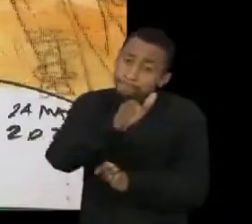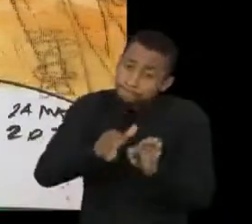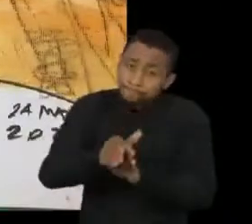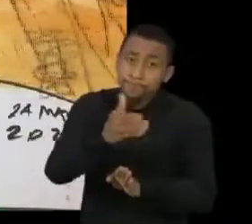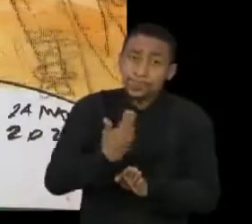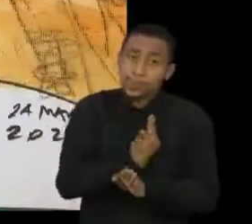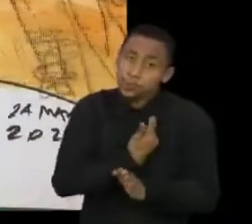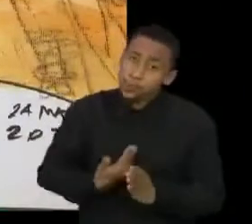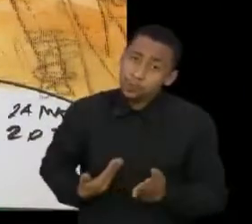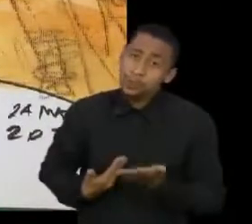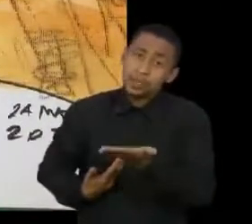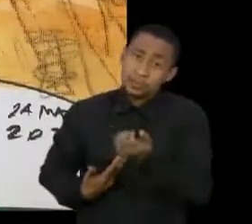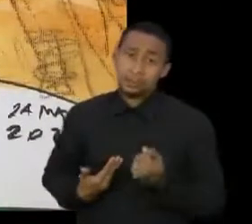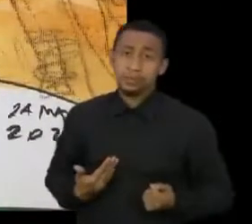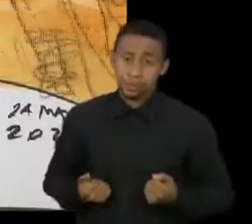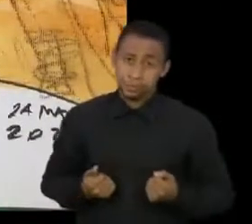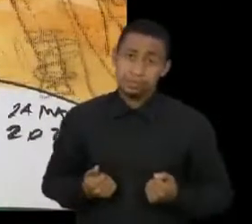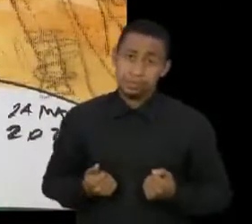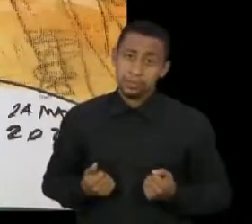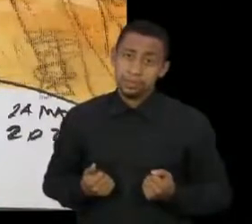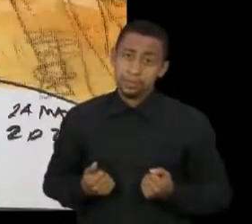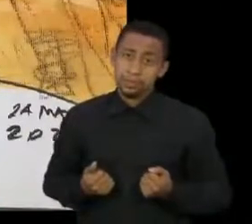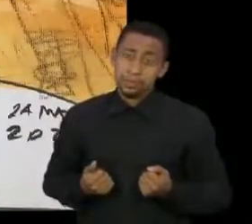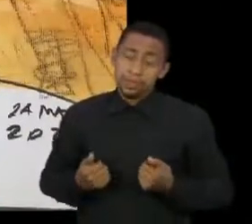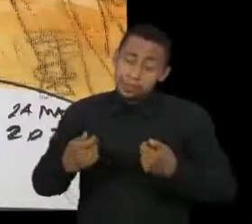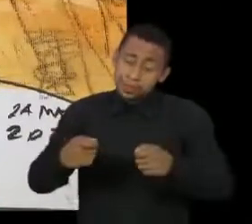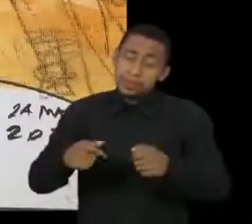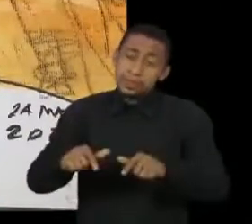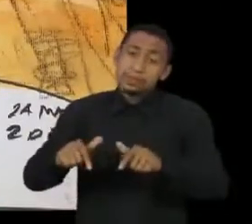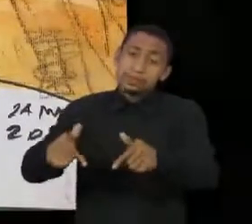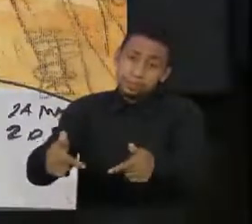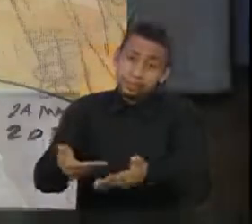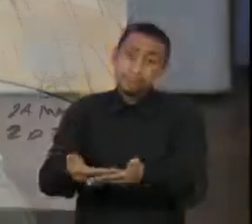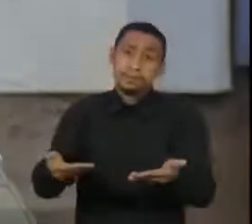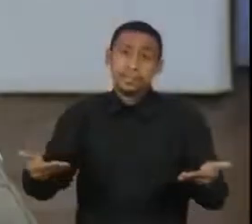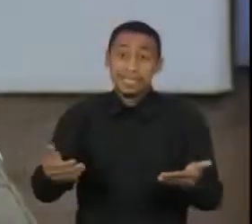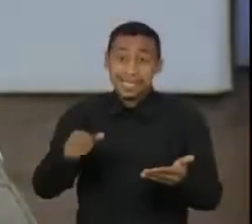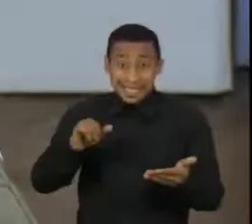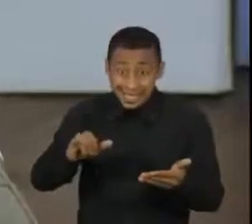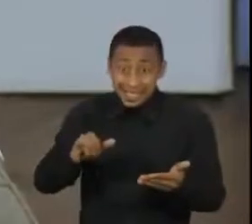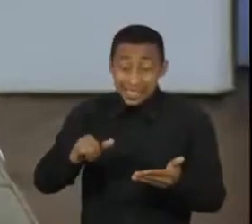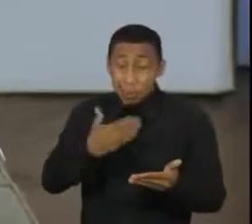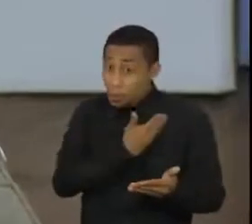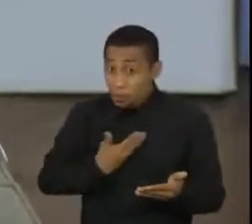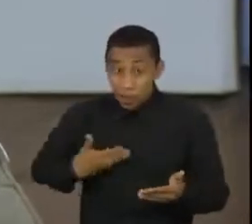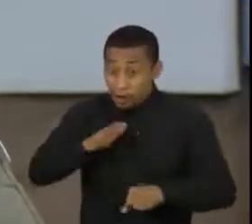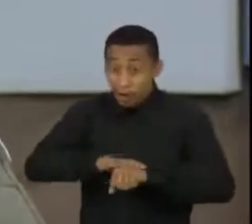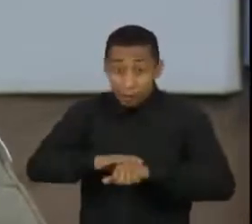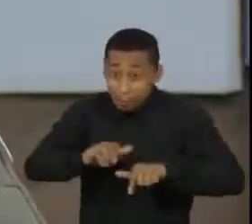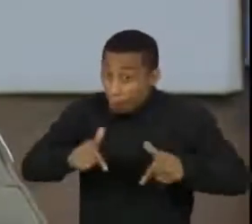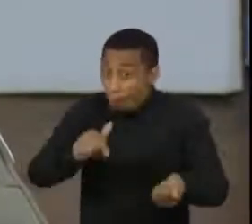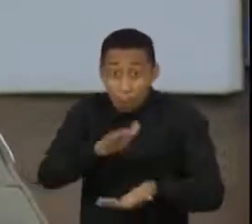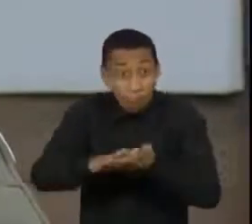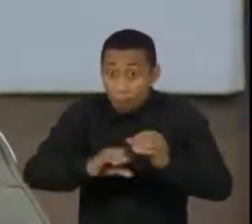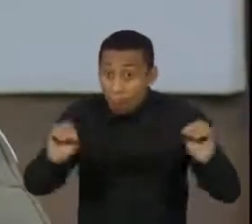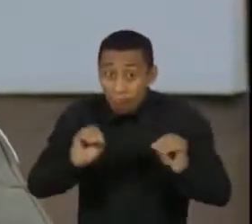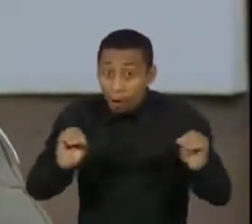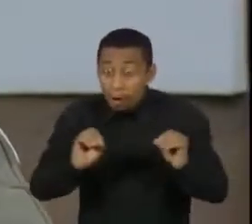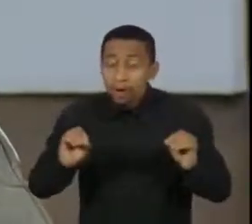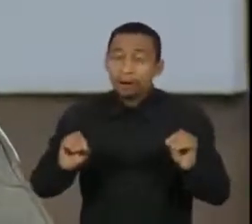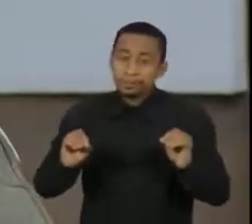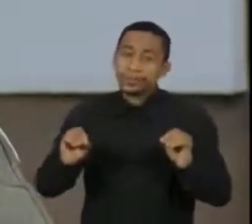serão afetadas se não se posicionarem. Então, nos últimos meses nós tivemos o CEDEDES,